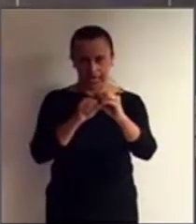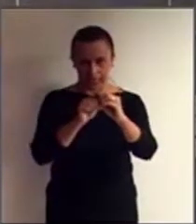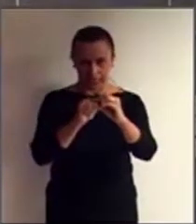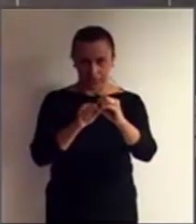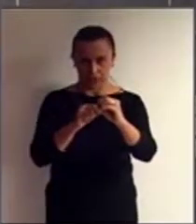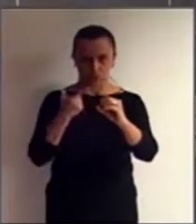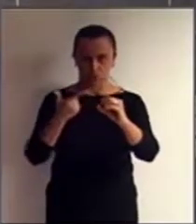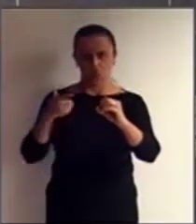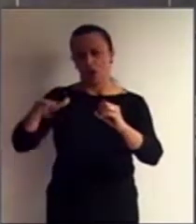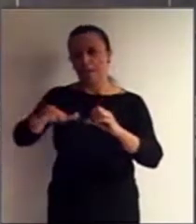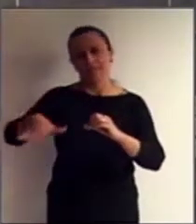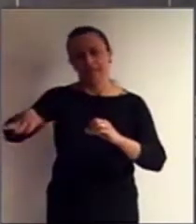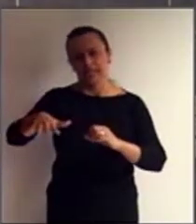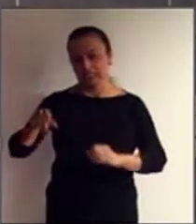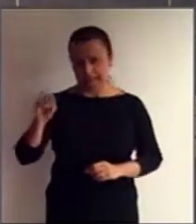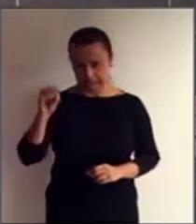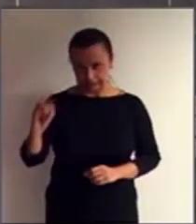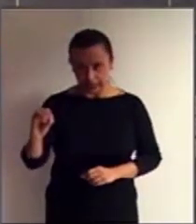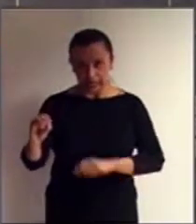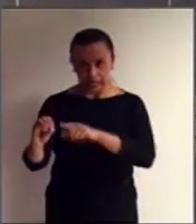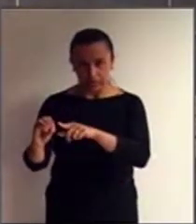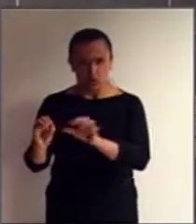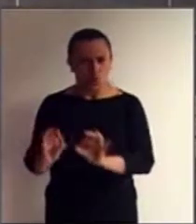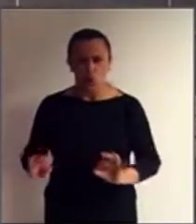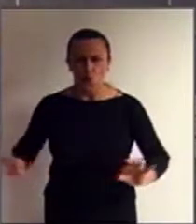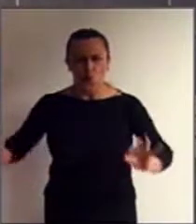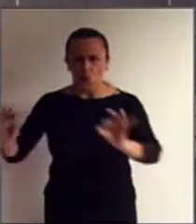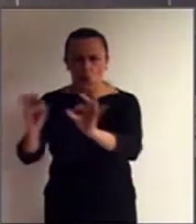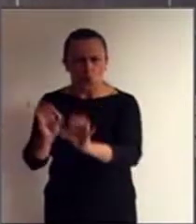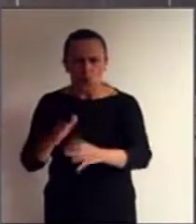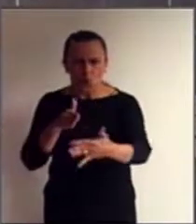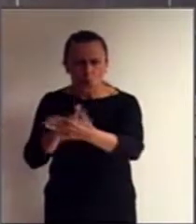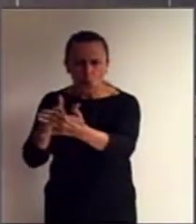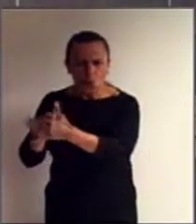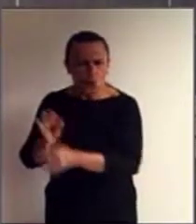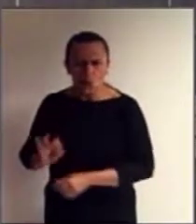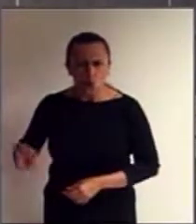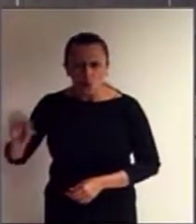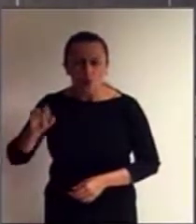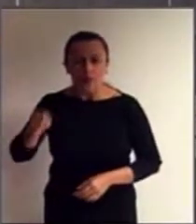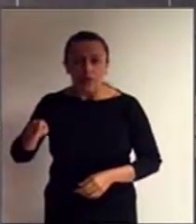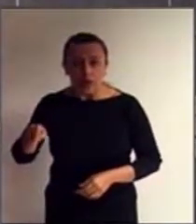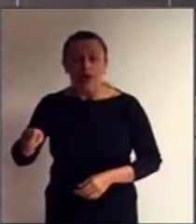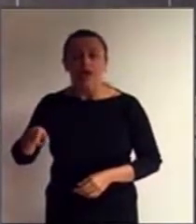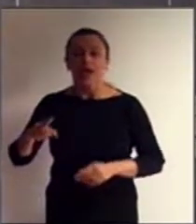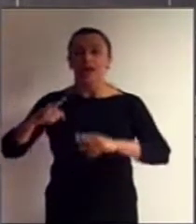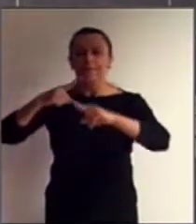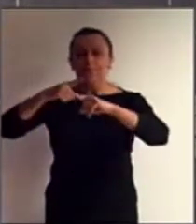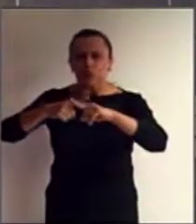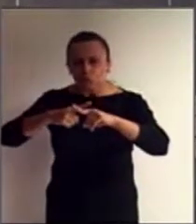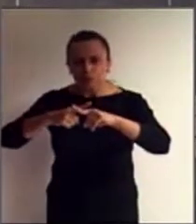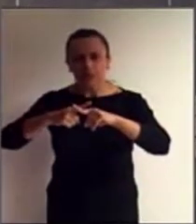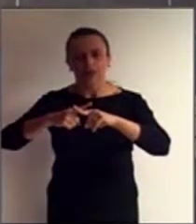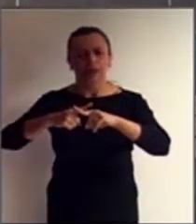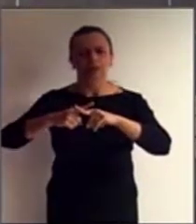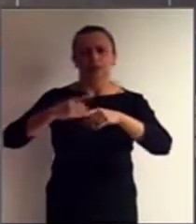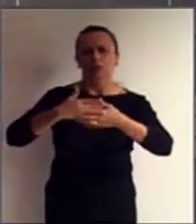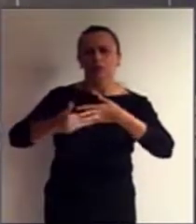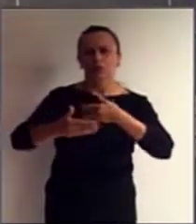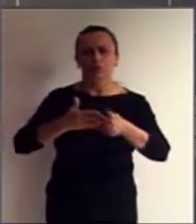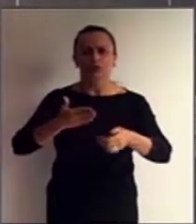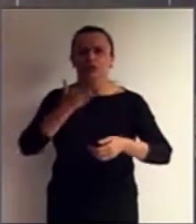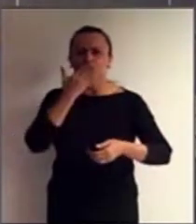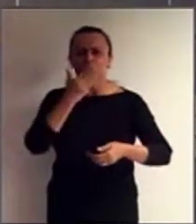um ambiente sem nenhuma barreira e multiplicado por qualquer que seja o